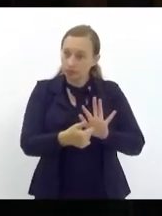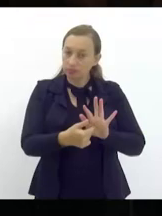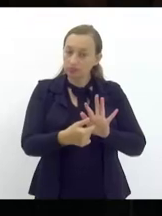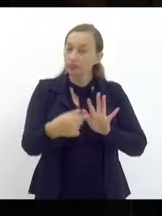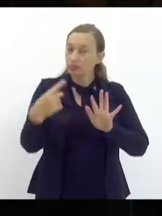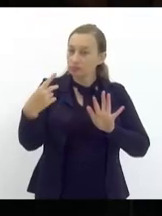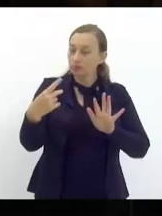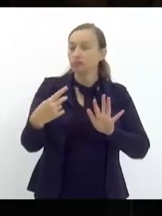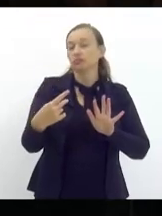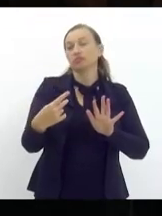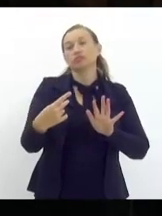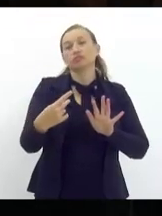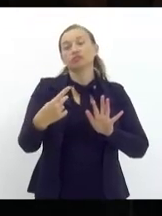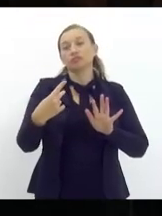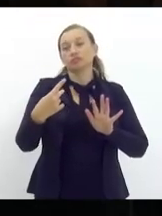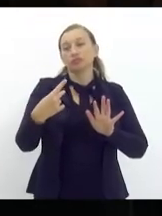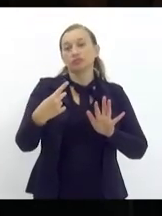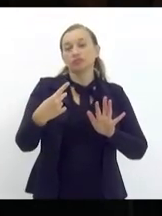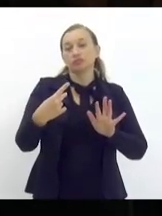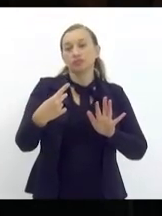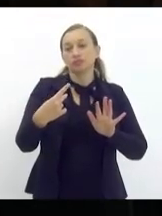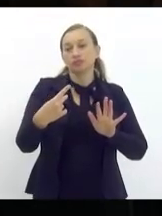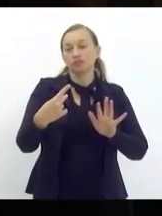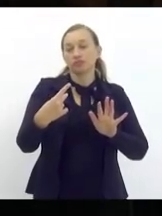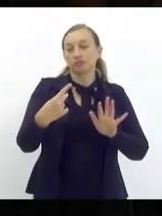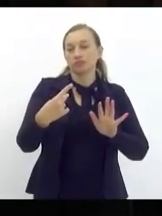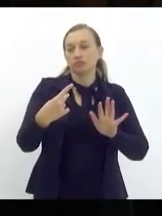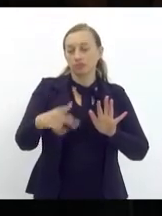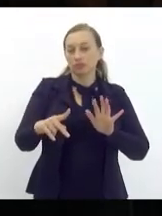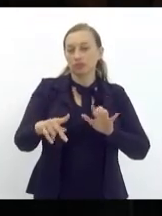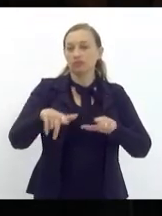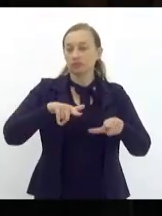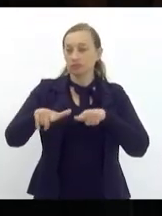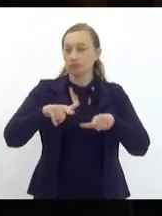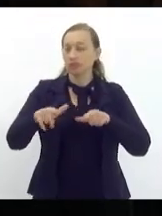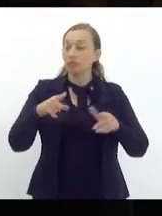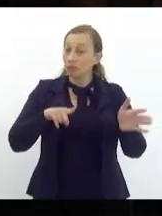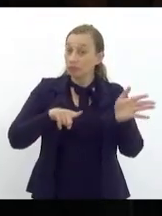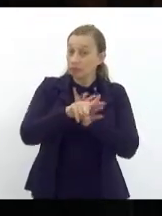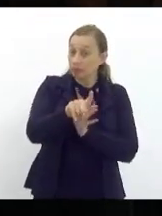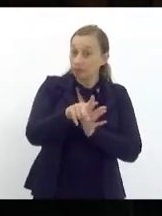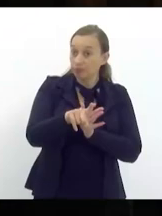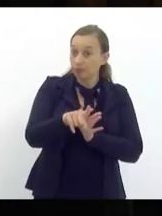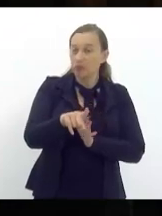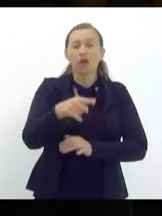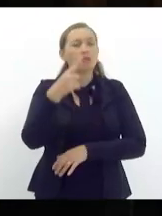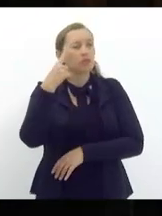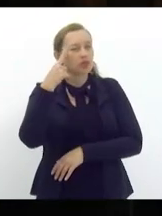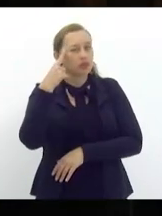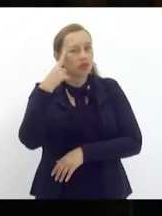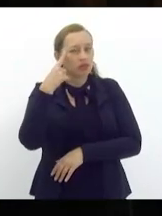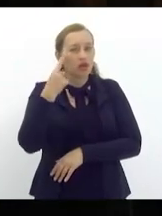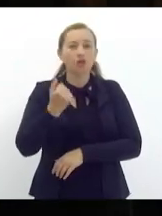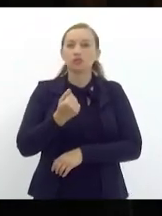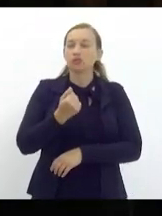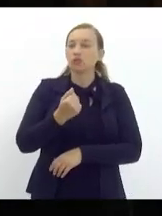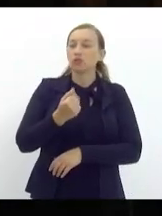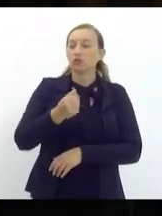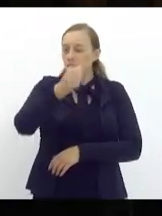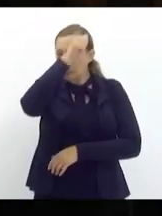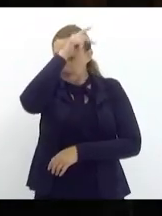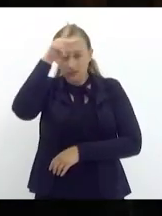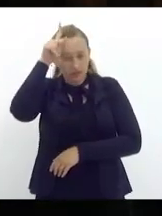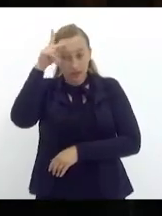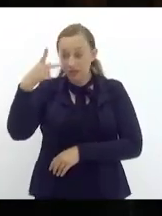que trabalha tem que fazer juízo ao seu salário e aí eu te pergunto será que o Alfredão prefeito de Itaperuna está sem salário será que o seu